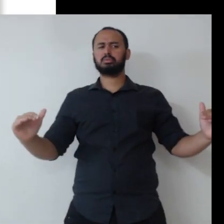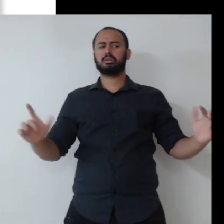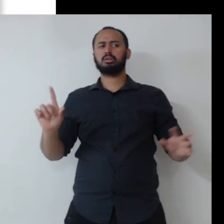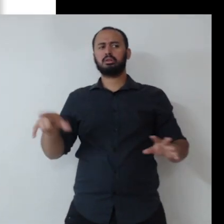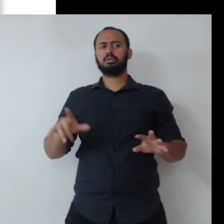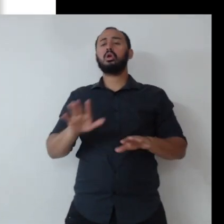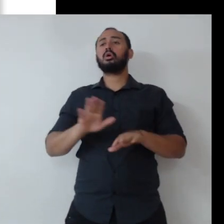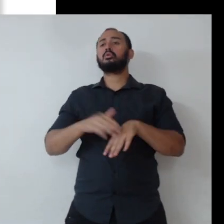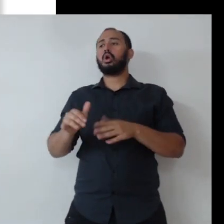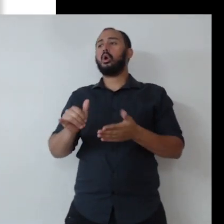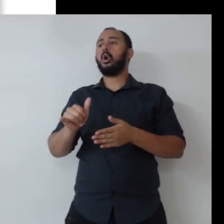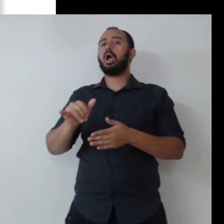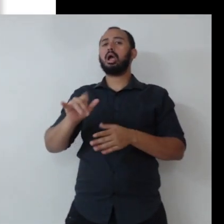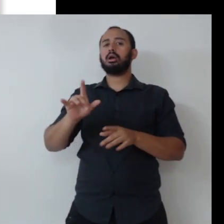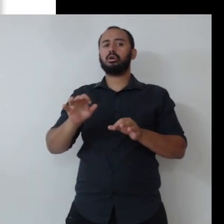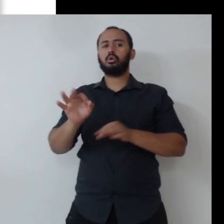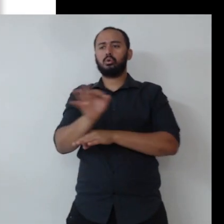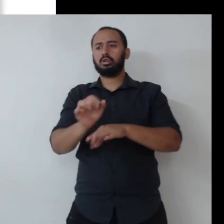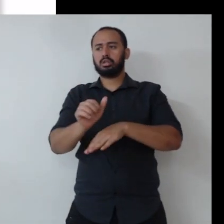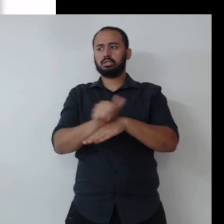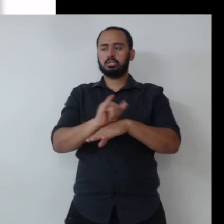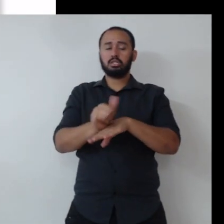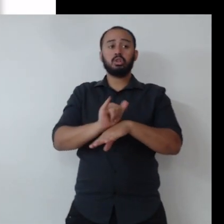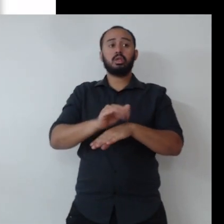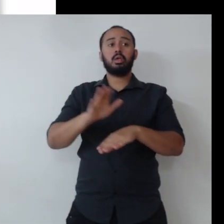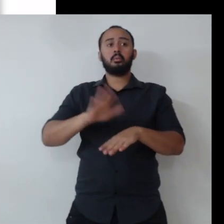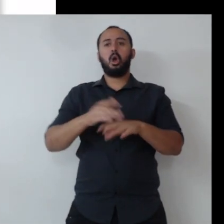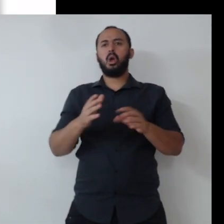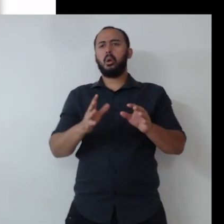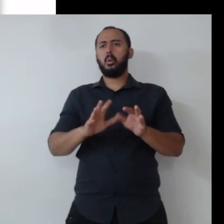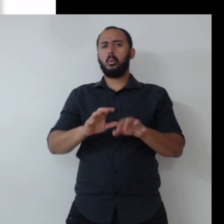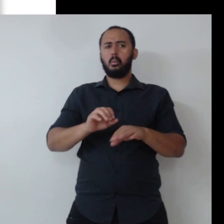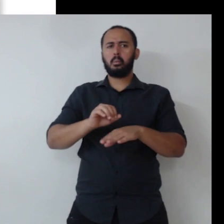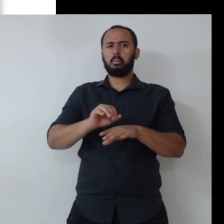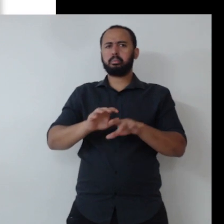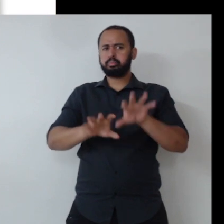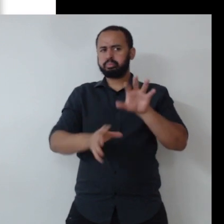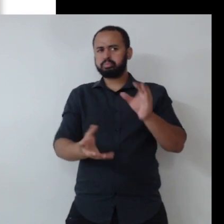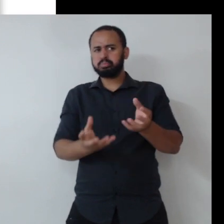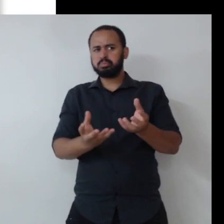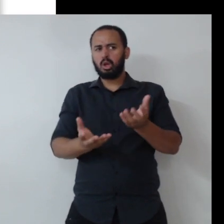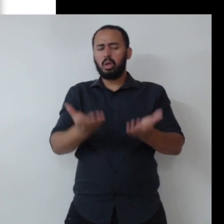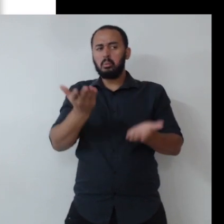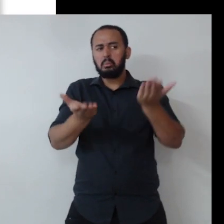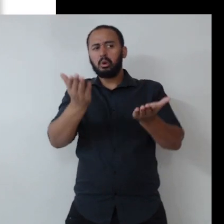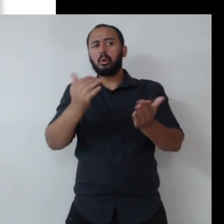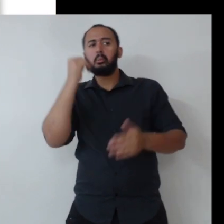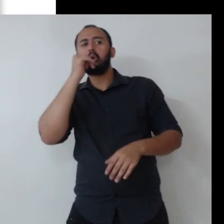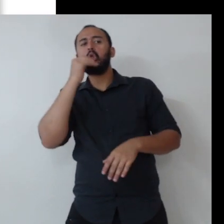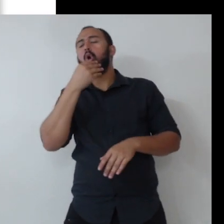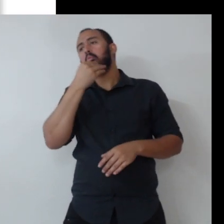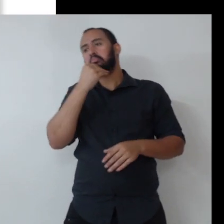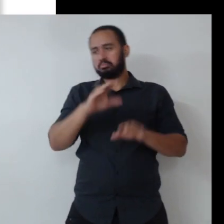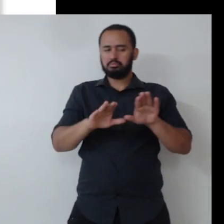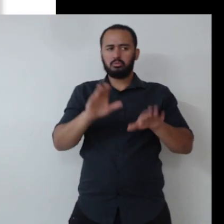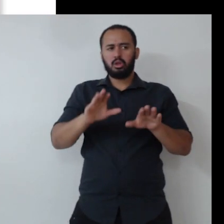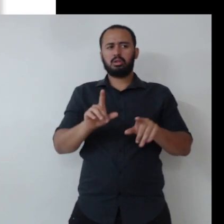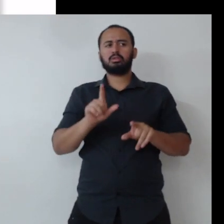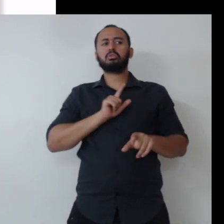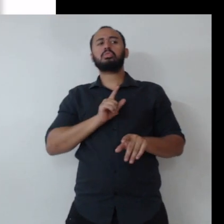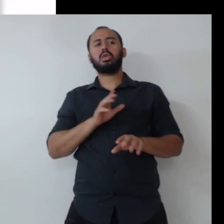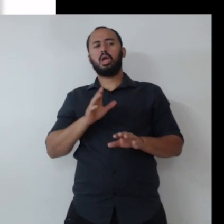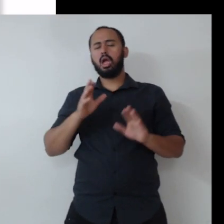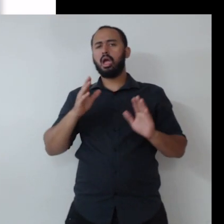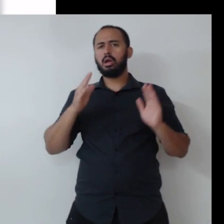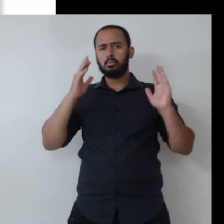estratégicos gerenciais, eles estão muito bem distribuídos entre mulheres e homens. Isso é bacana, a gente tem essa preocupação com relação